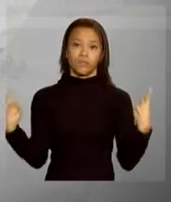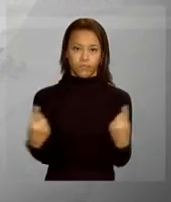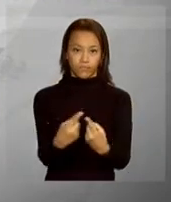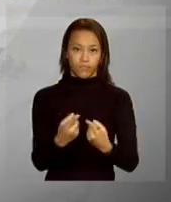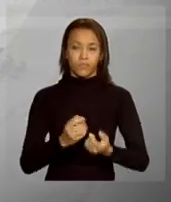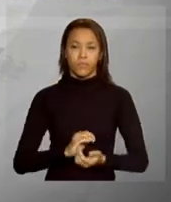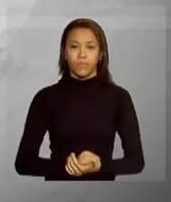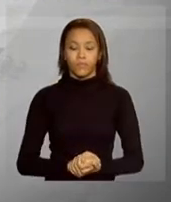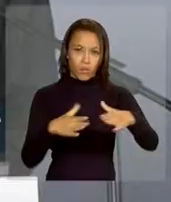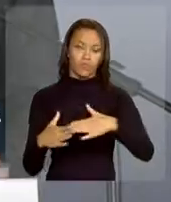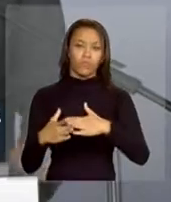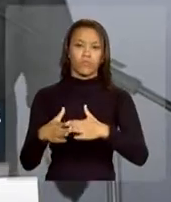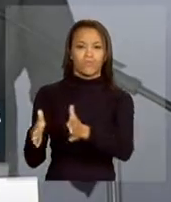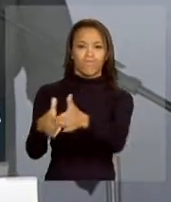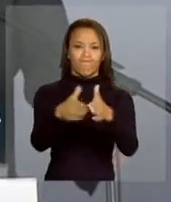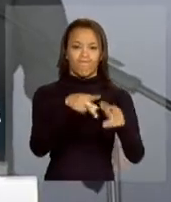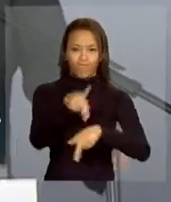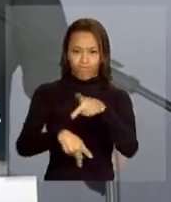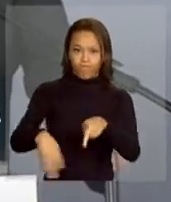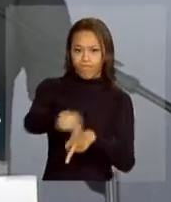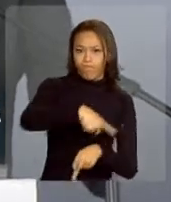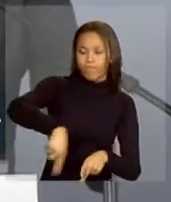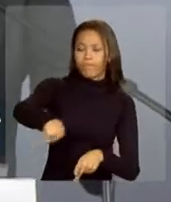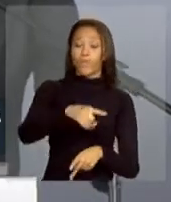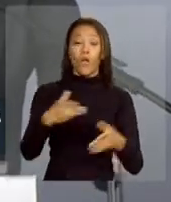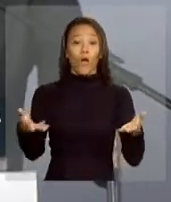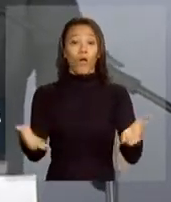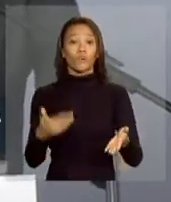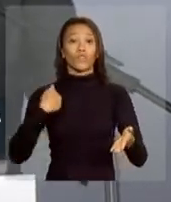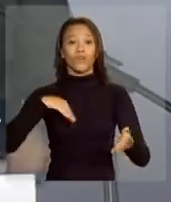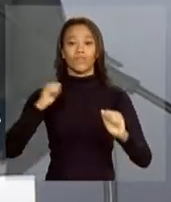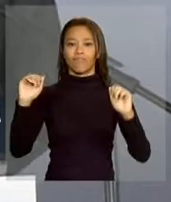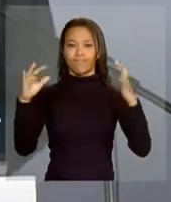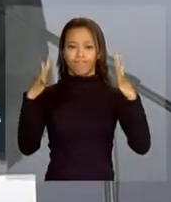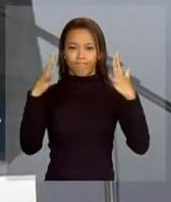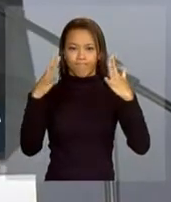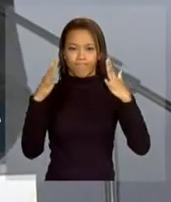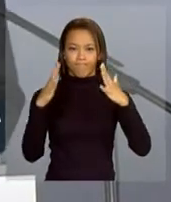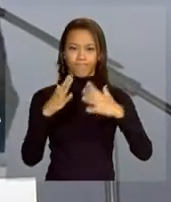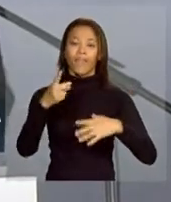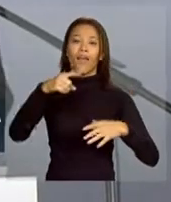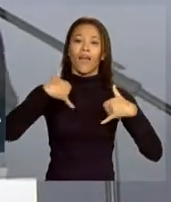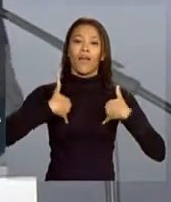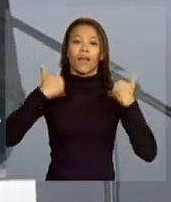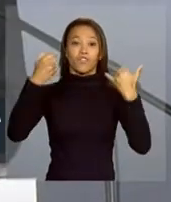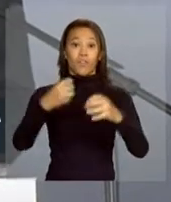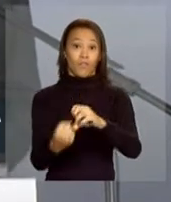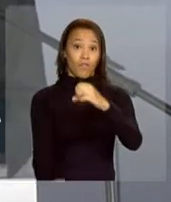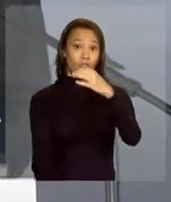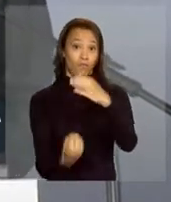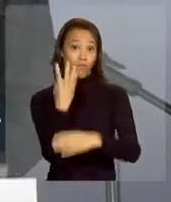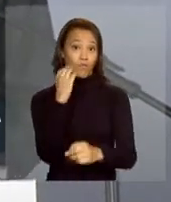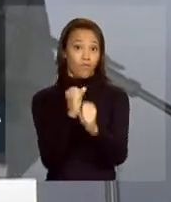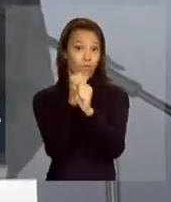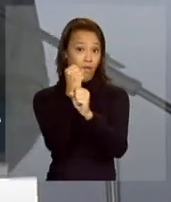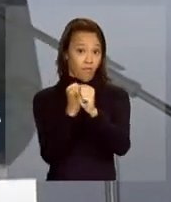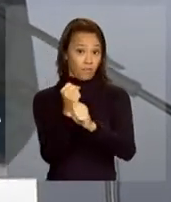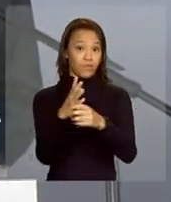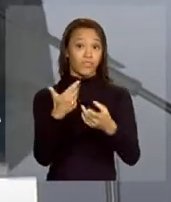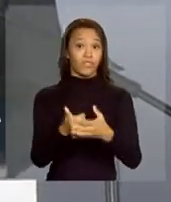cerimônia. Hoje nós celebramos o aniversário da Fundação de São Paulo,